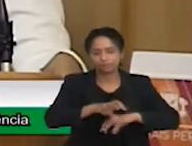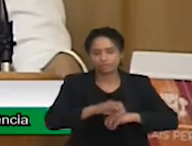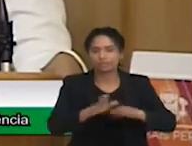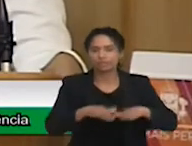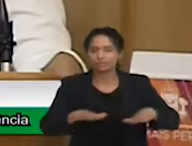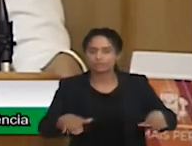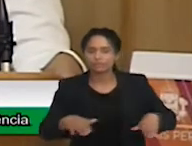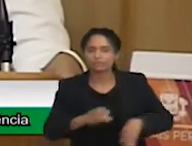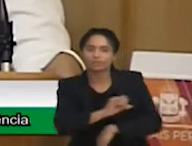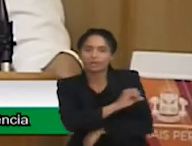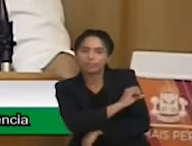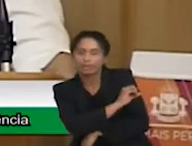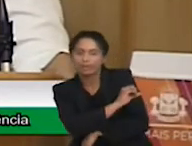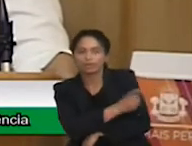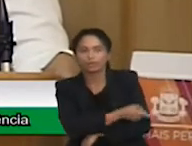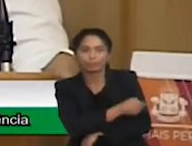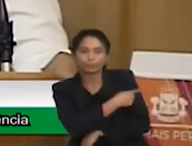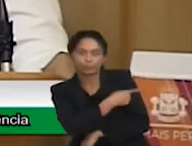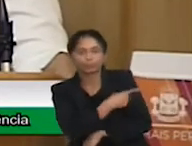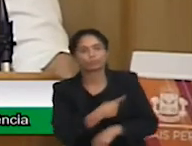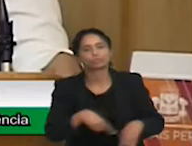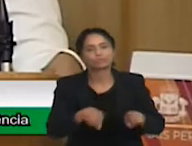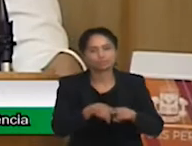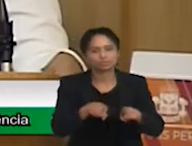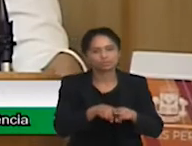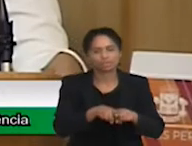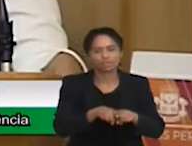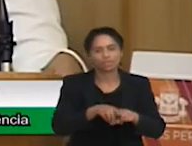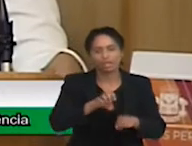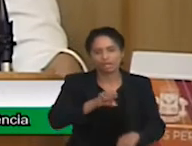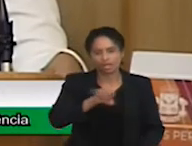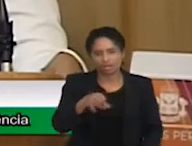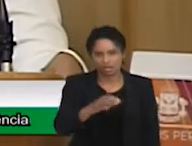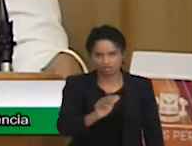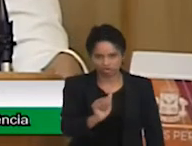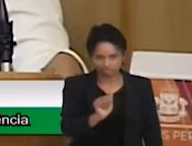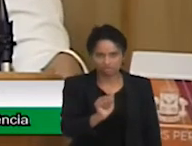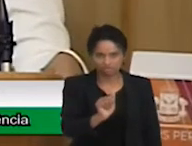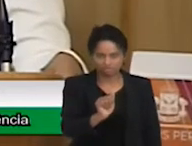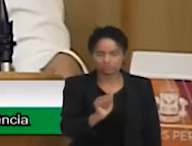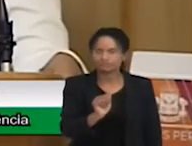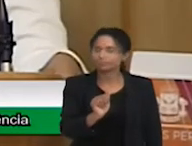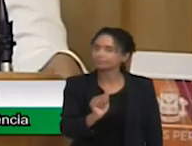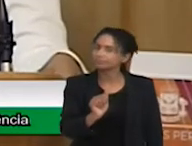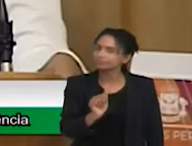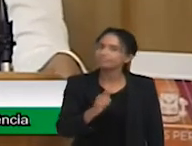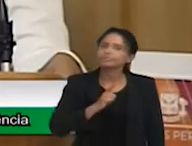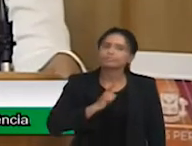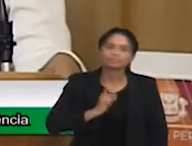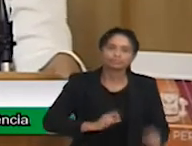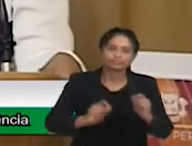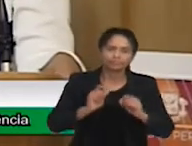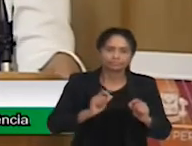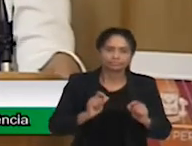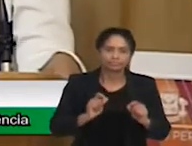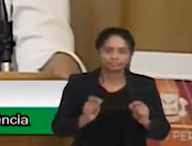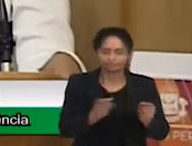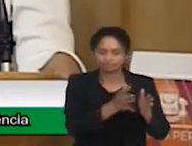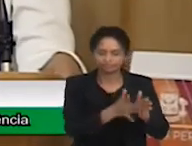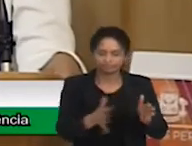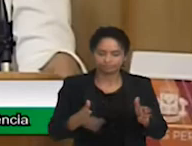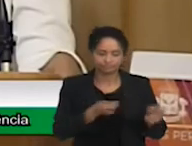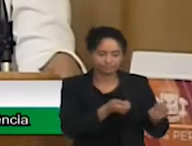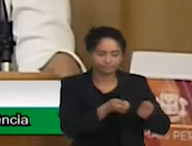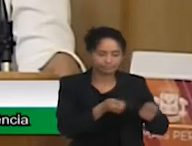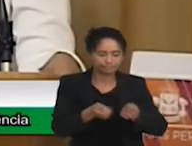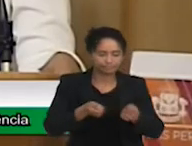Ensino Fundamental 1, incluindo jovens e adultos, a EJA. E a gente tem esse controle através do GED, que é